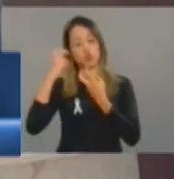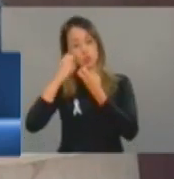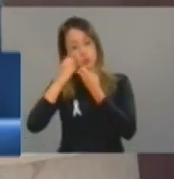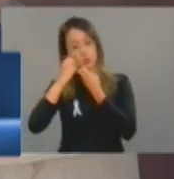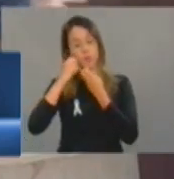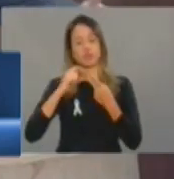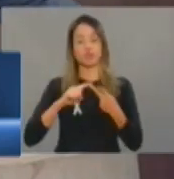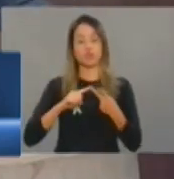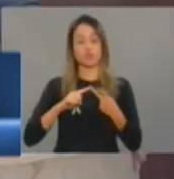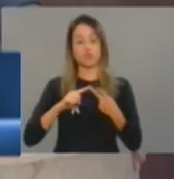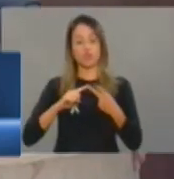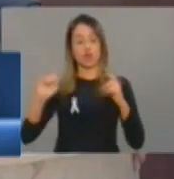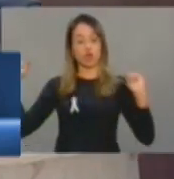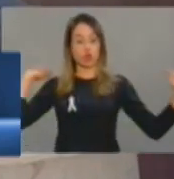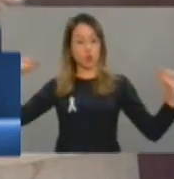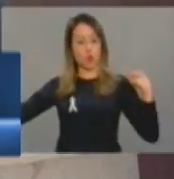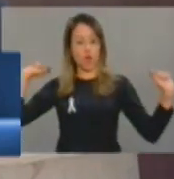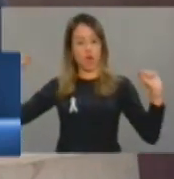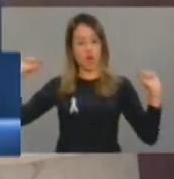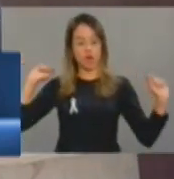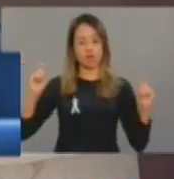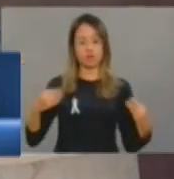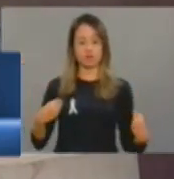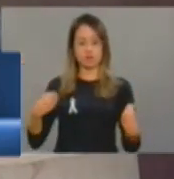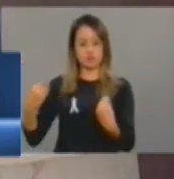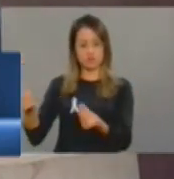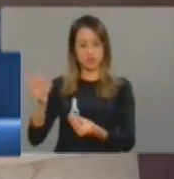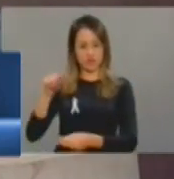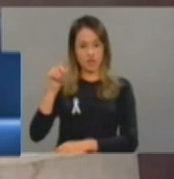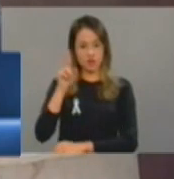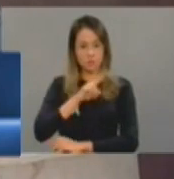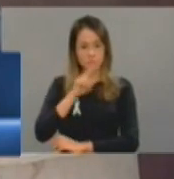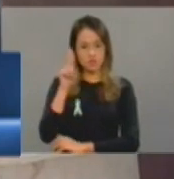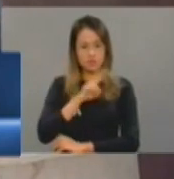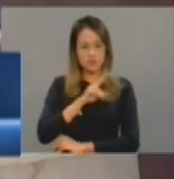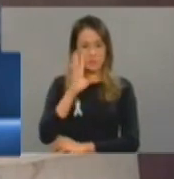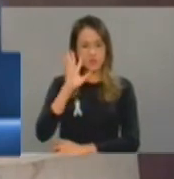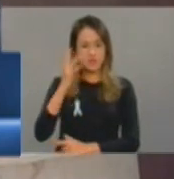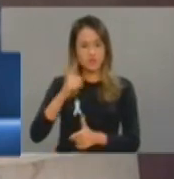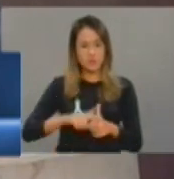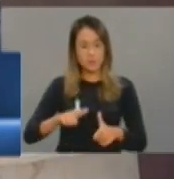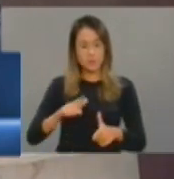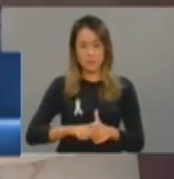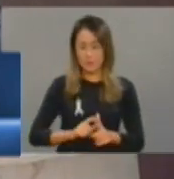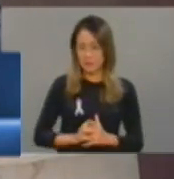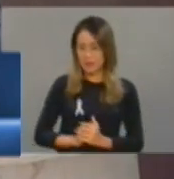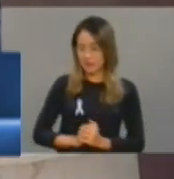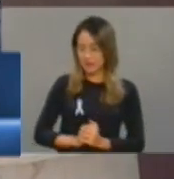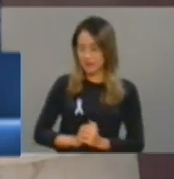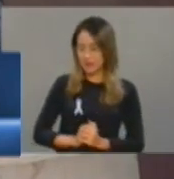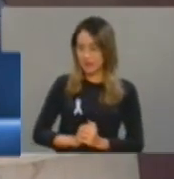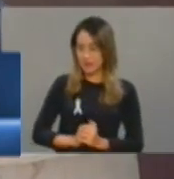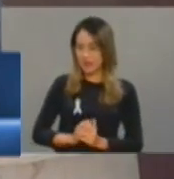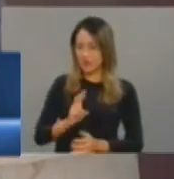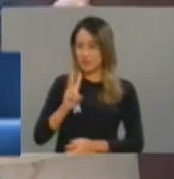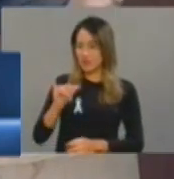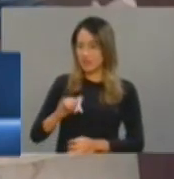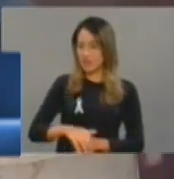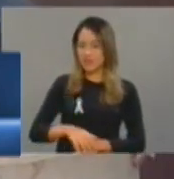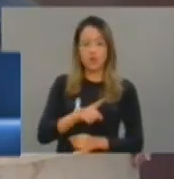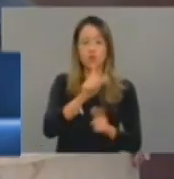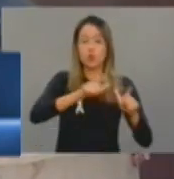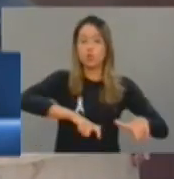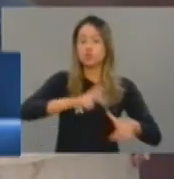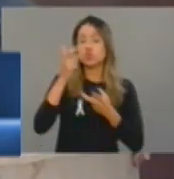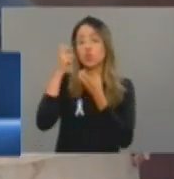toalhas para os adolescentes. Isso é medida emergencial para resolver o problema, deputada doutora Silvana. E como é que esses adolescentes, onde é que eles iam